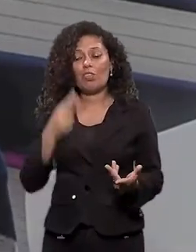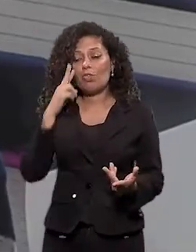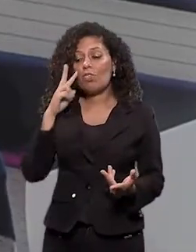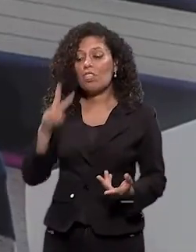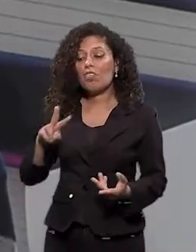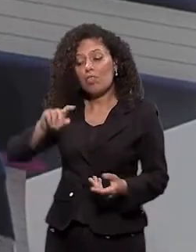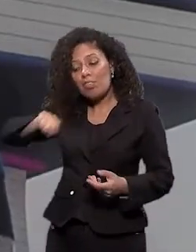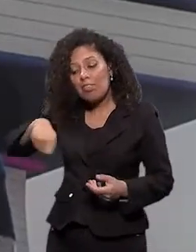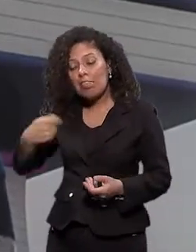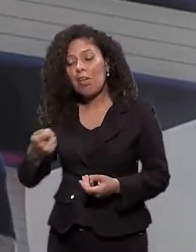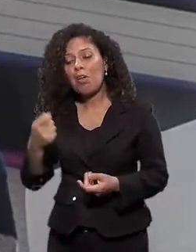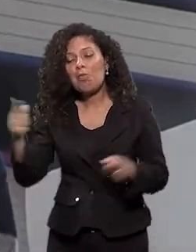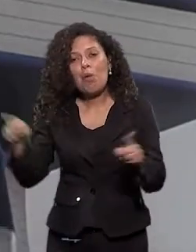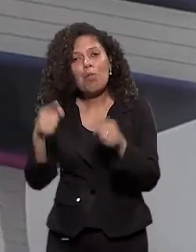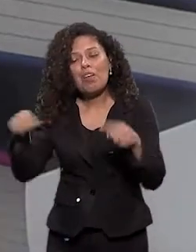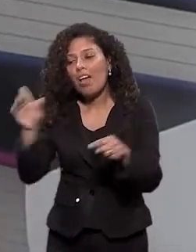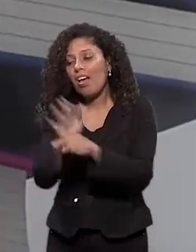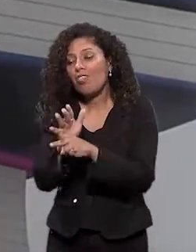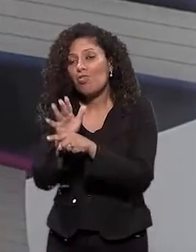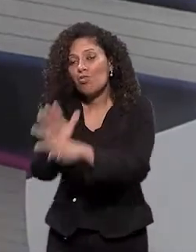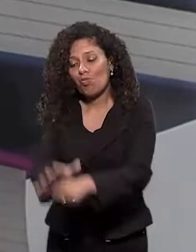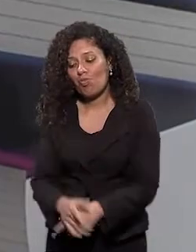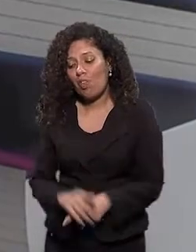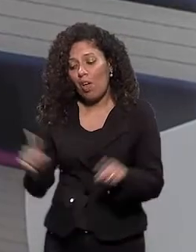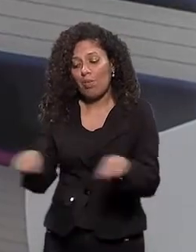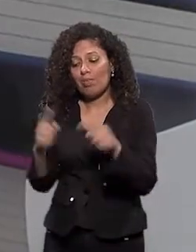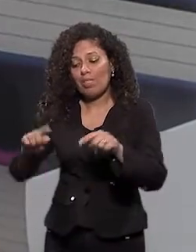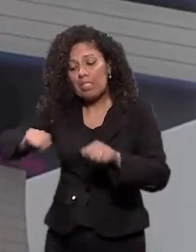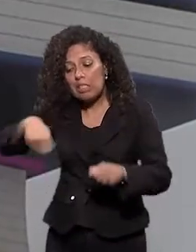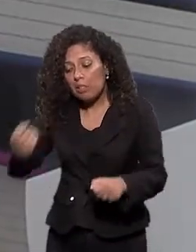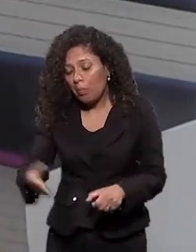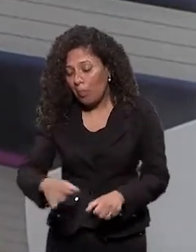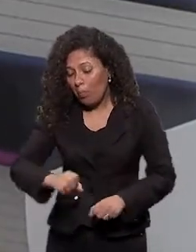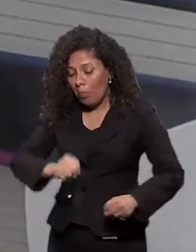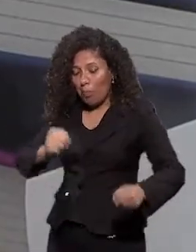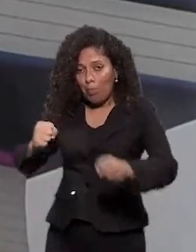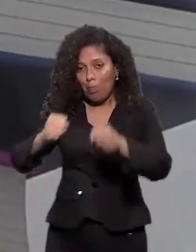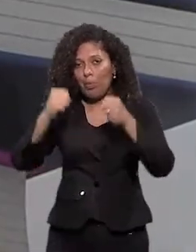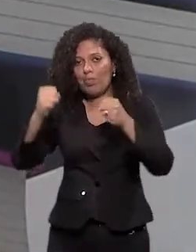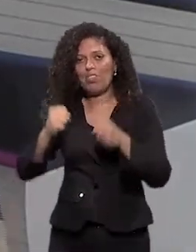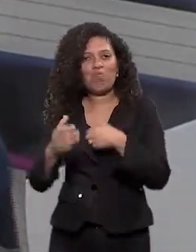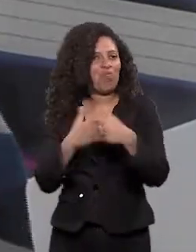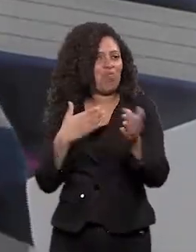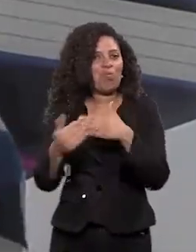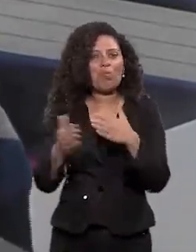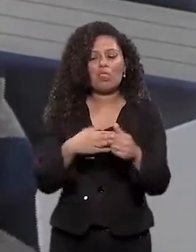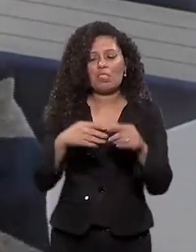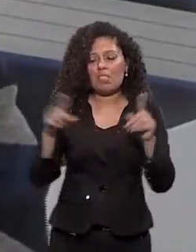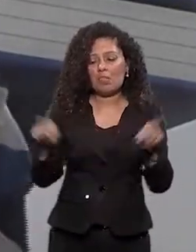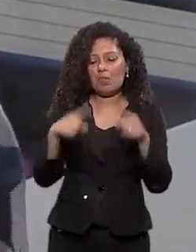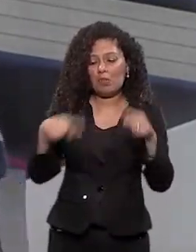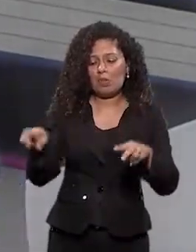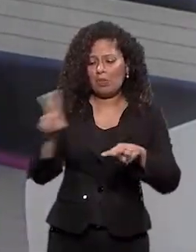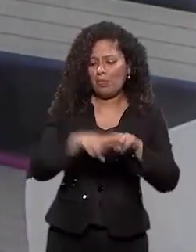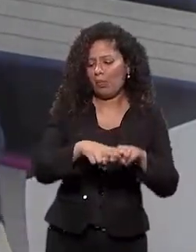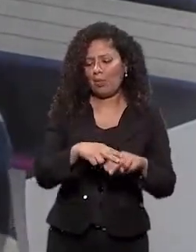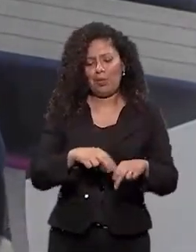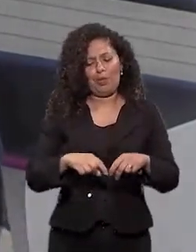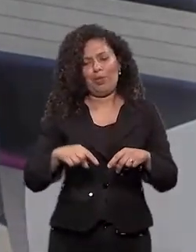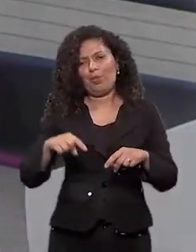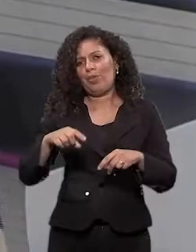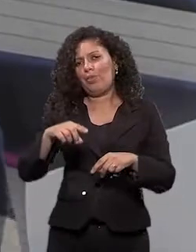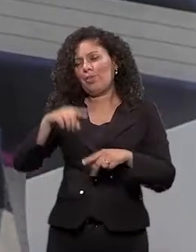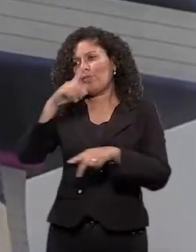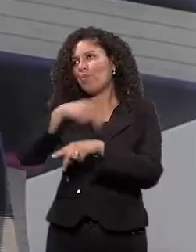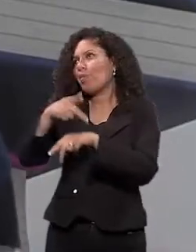força que tem a música, porque ele tocar um negócio aqui, seja na Zona Sul, seja na Zona Norte, seja no Presídio, seja na